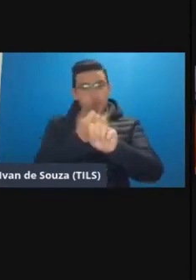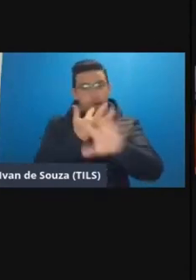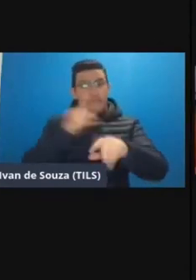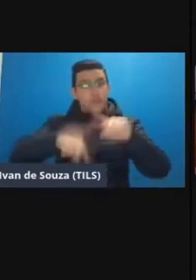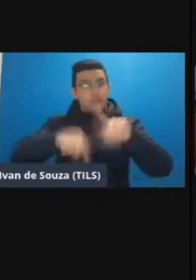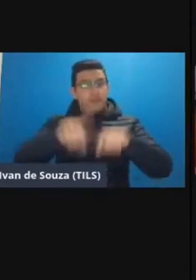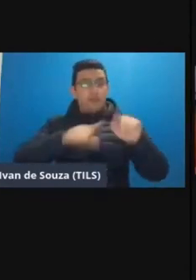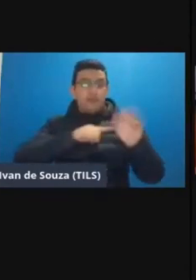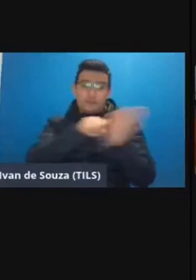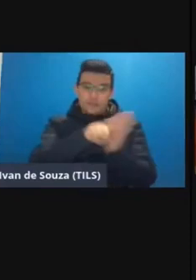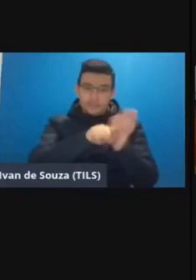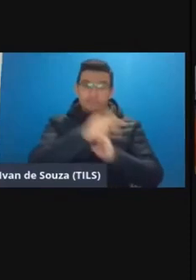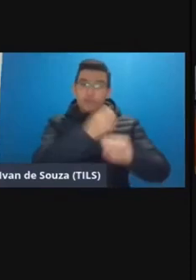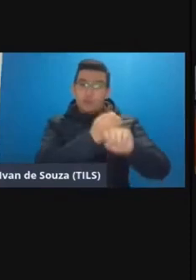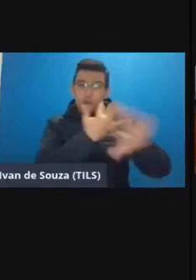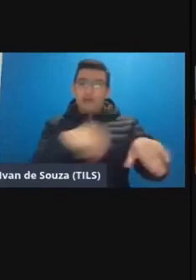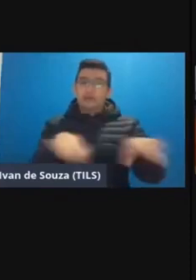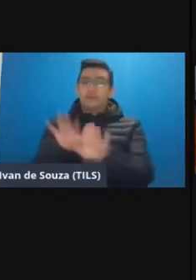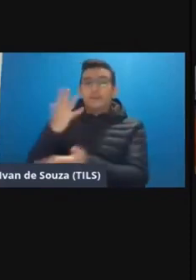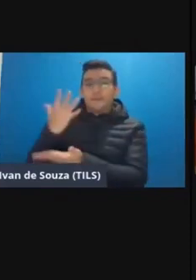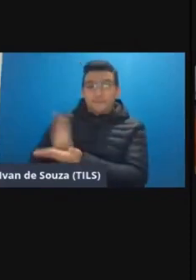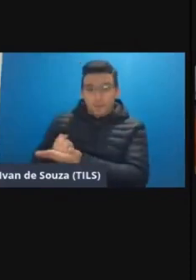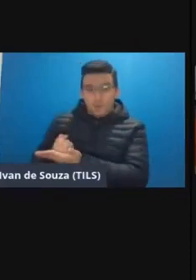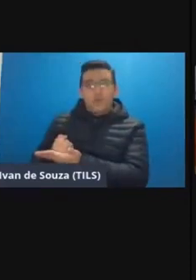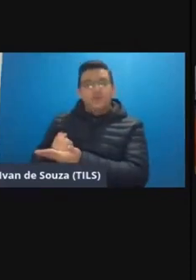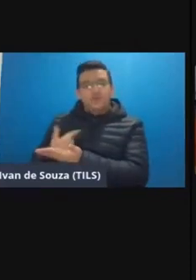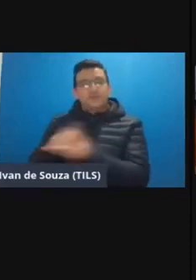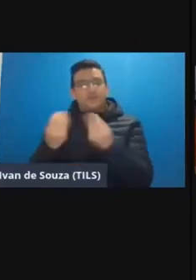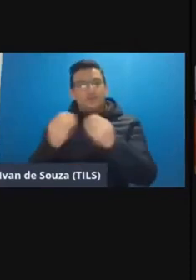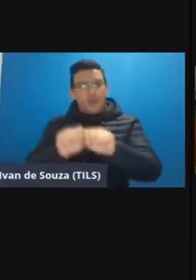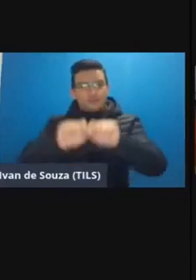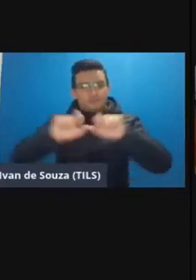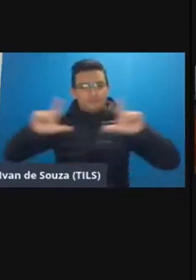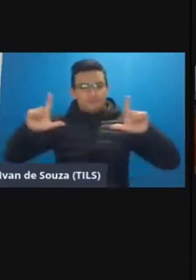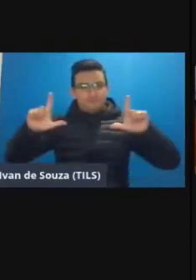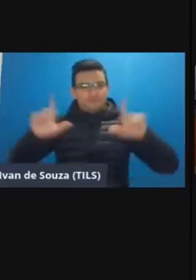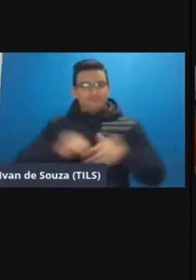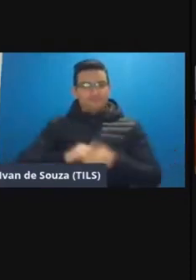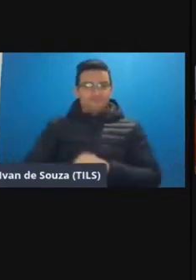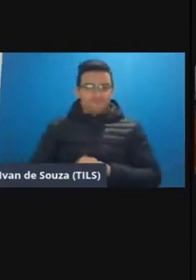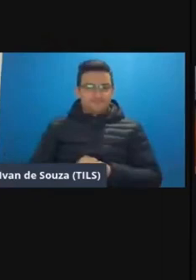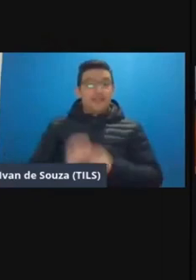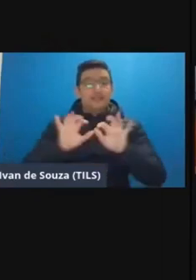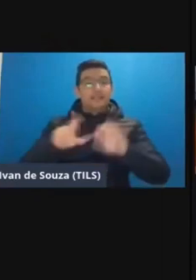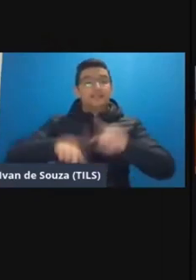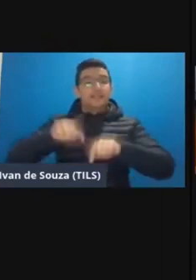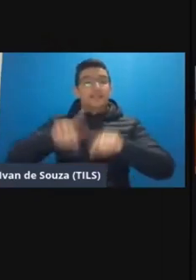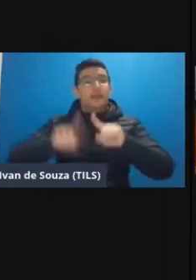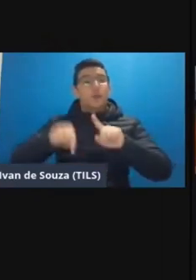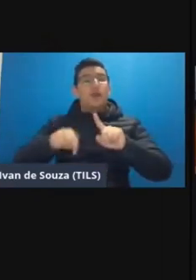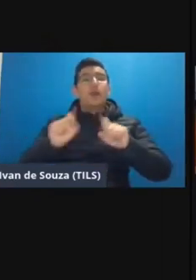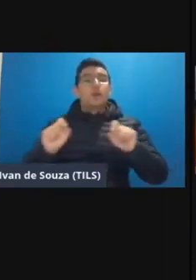tanto para consulta online quanto para download vou colocar em tela cheia e esse material ele é um